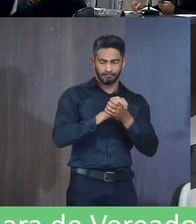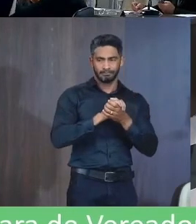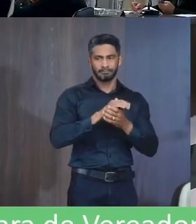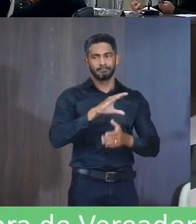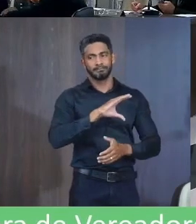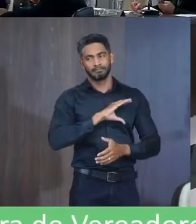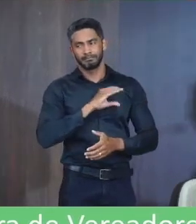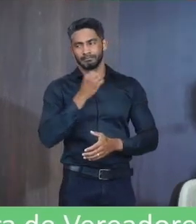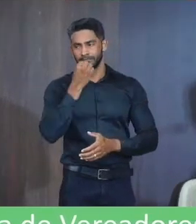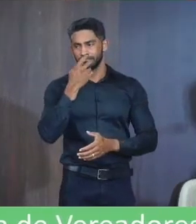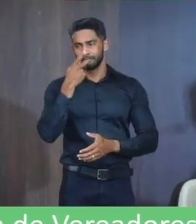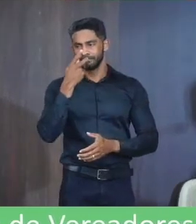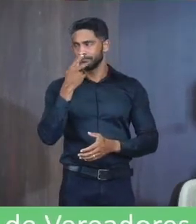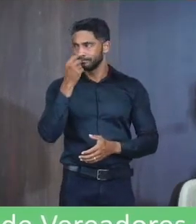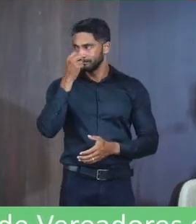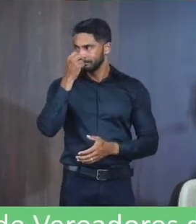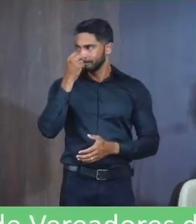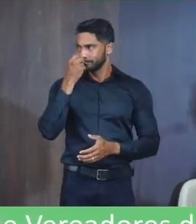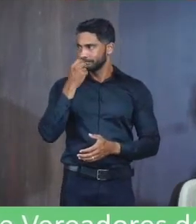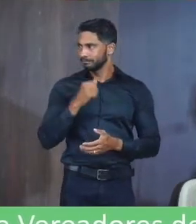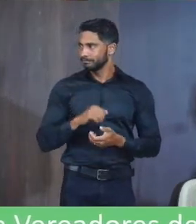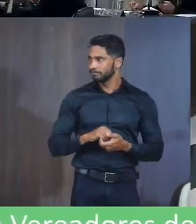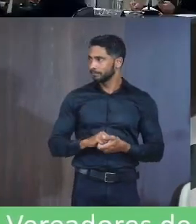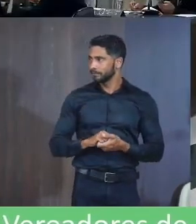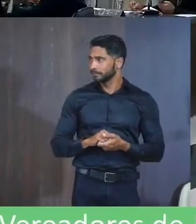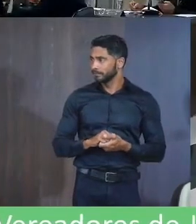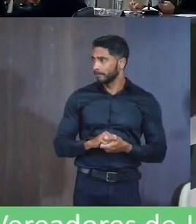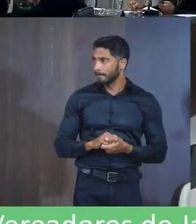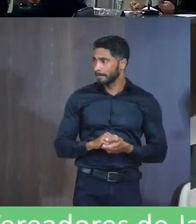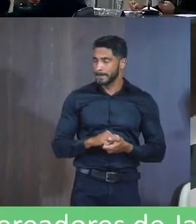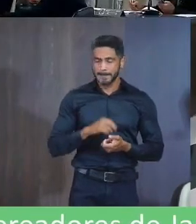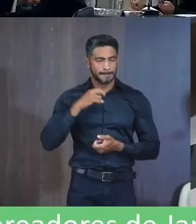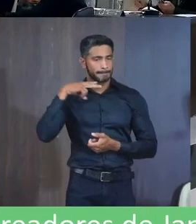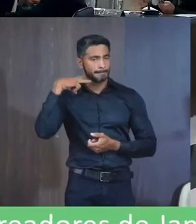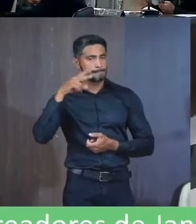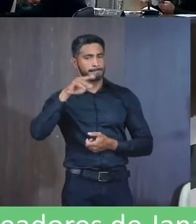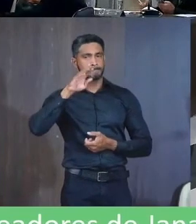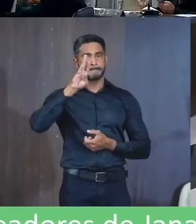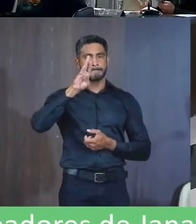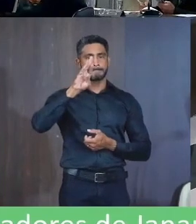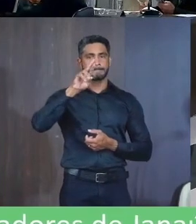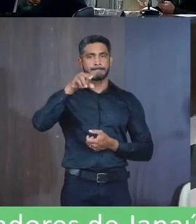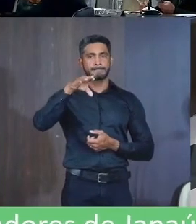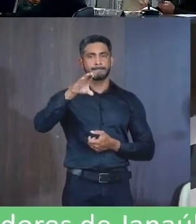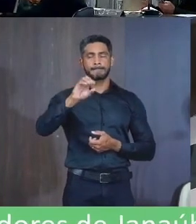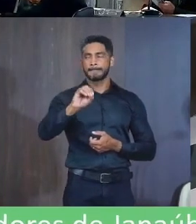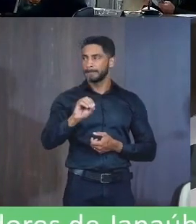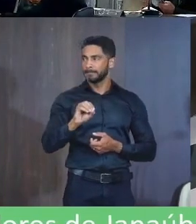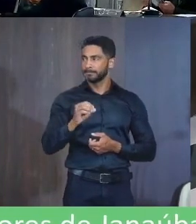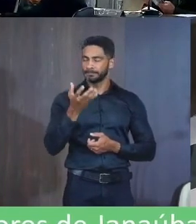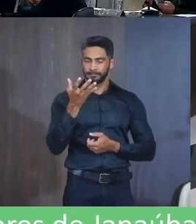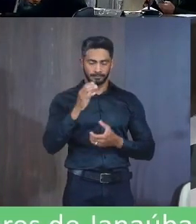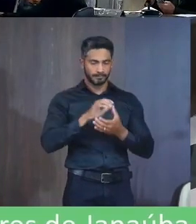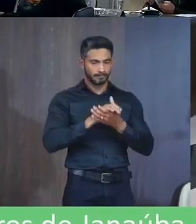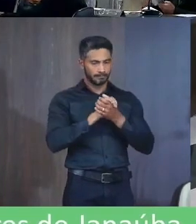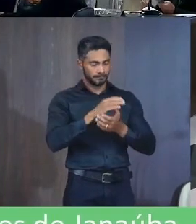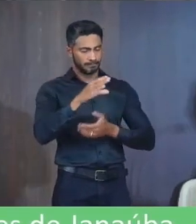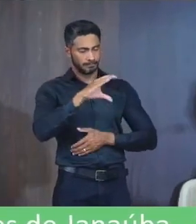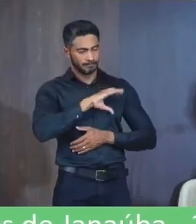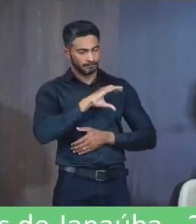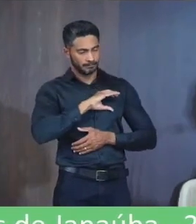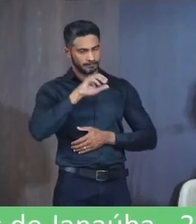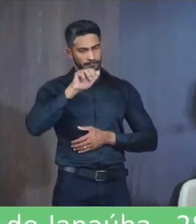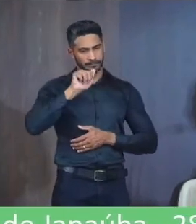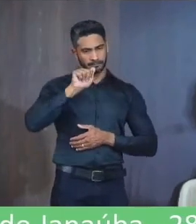o colega Muito bem colocado Palavra presidente Vereador Bruno Diz a palavra Quero aqui Parabenizar o colega